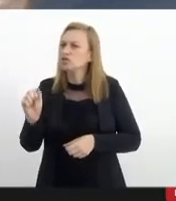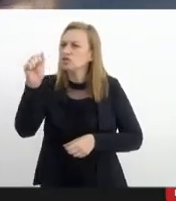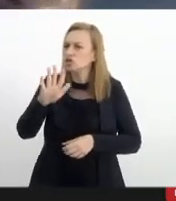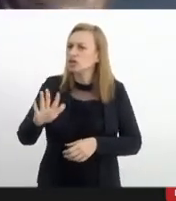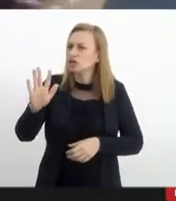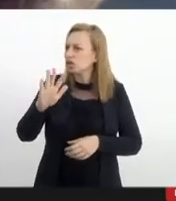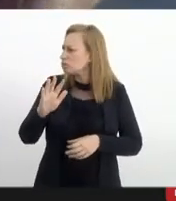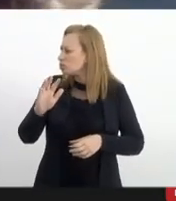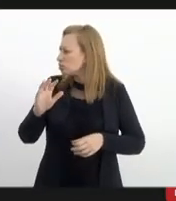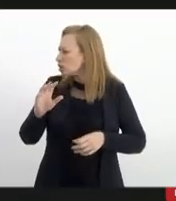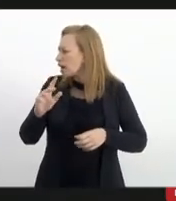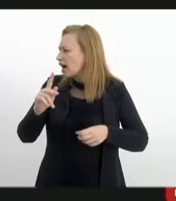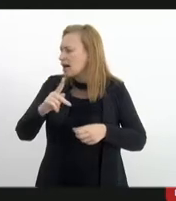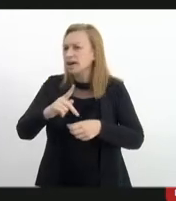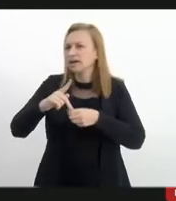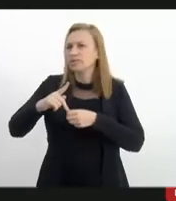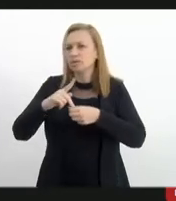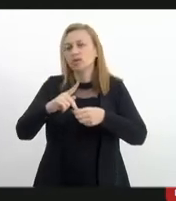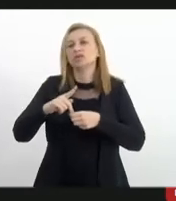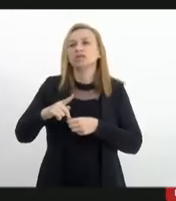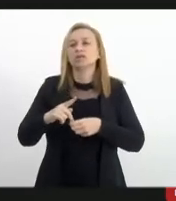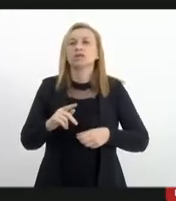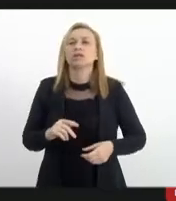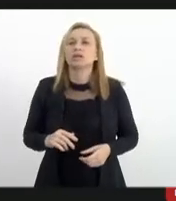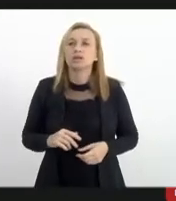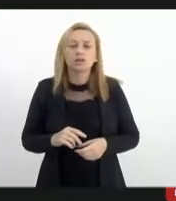Civil? Não, de forma alguma.